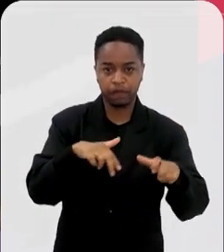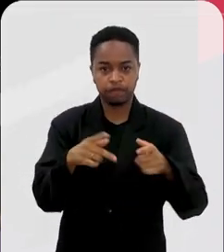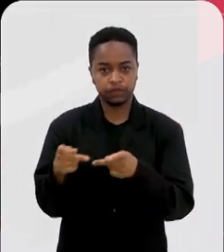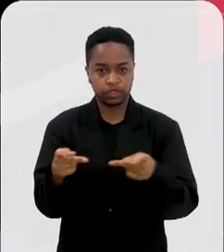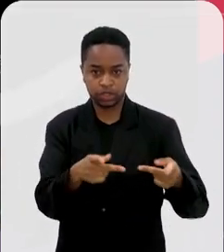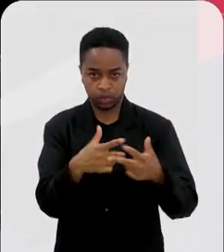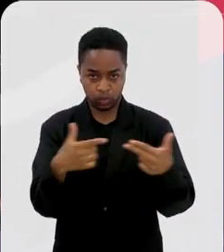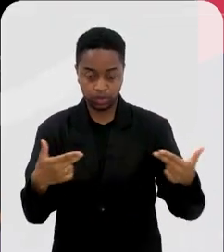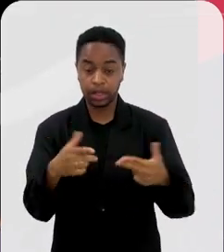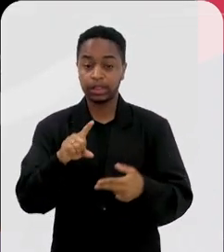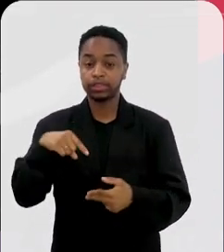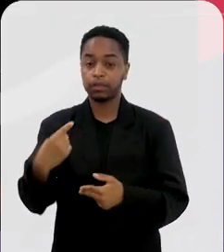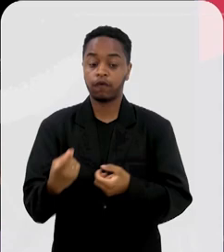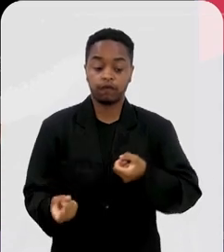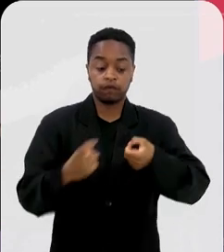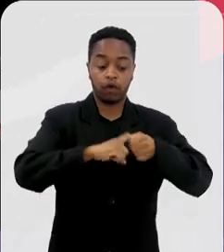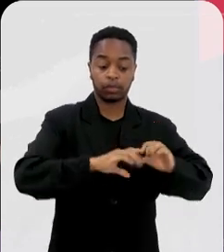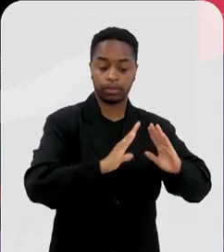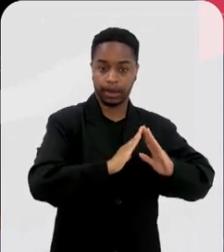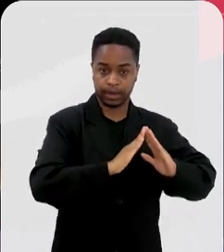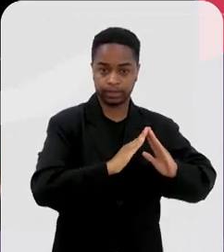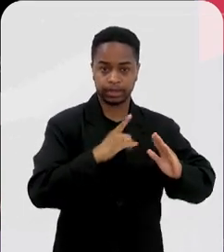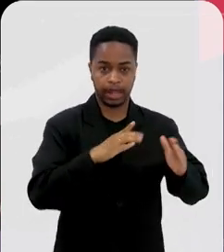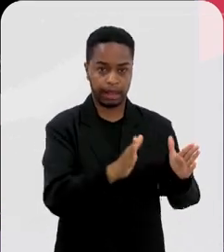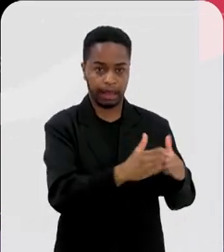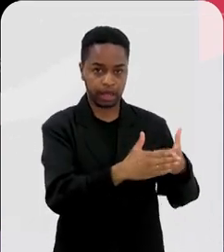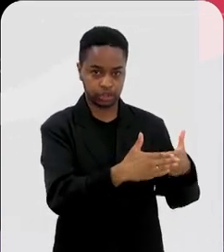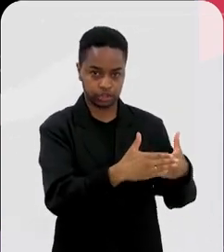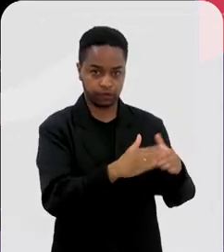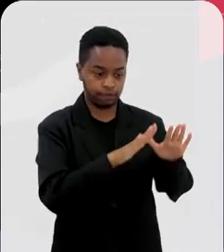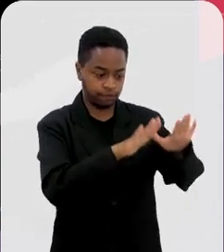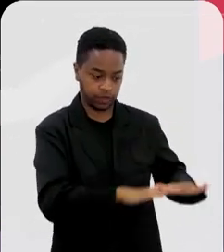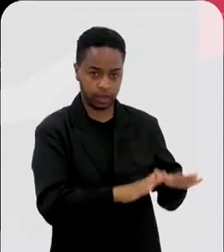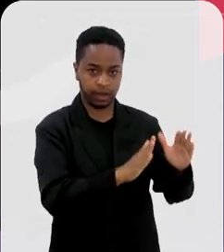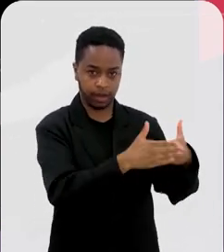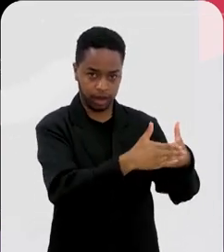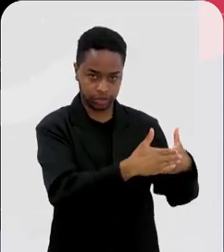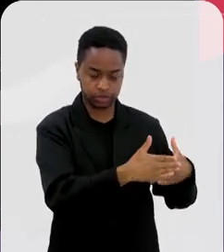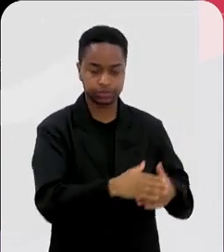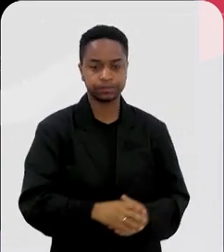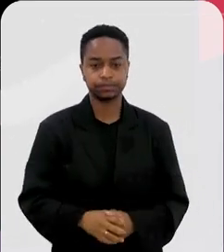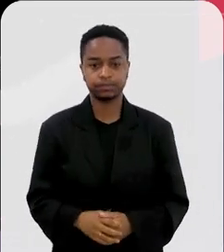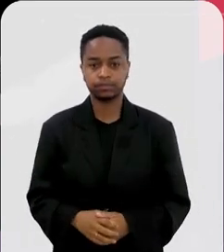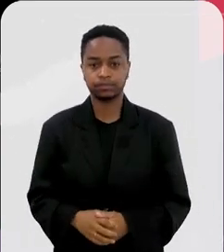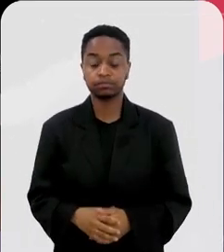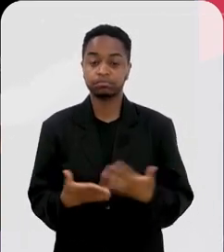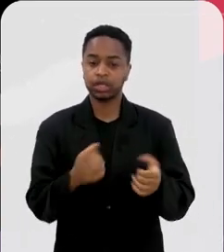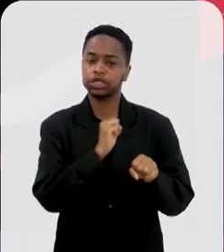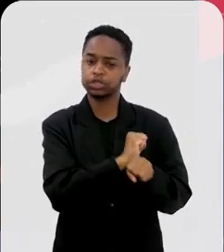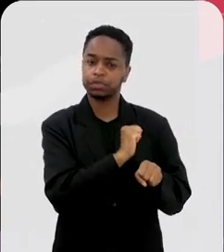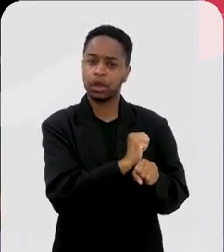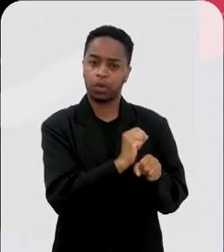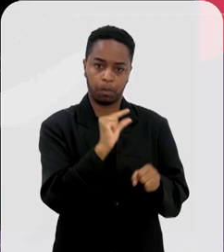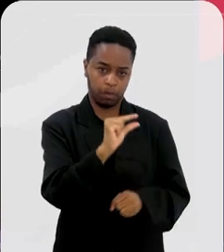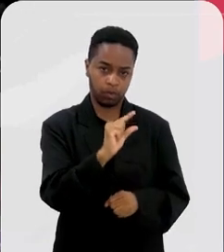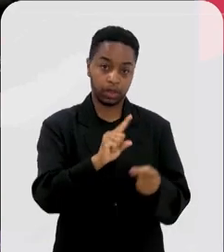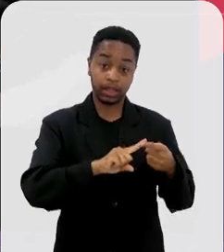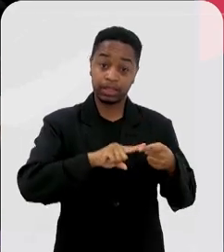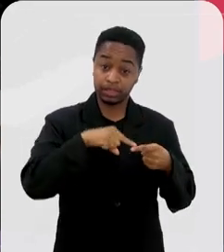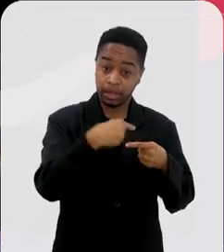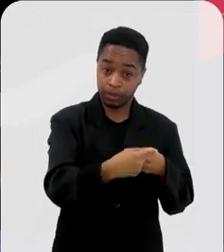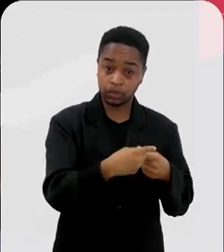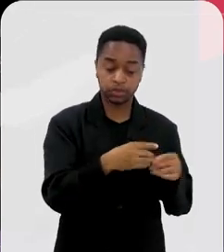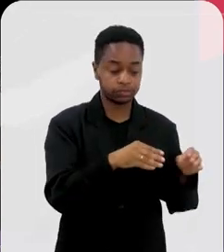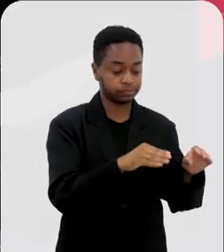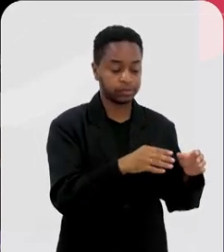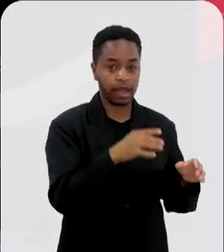tira ele, devolve ele para a casinha dele, né, que é uma caixa onde ele fica, como maravala, e espera alguns minutos. E